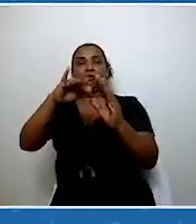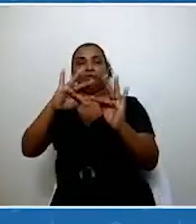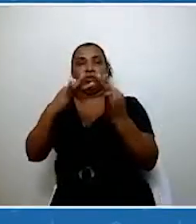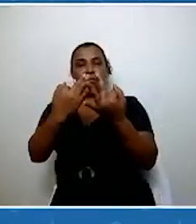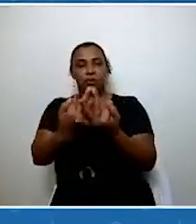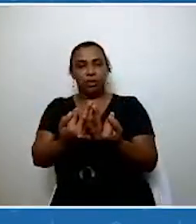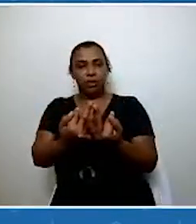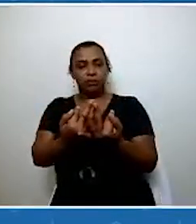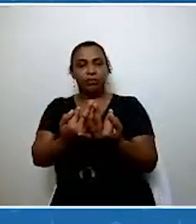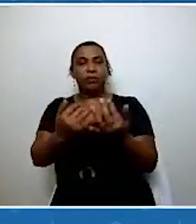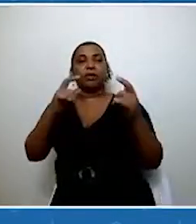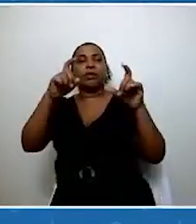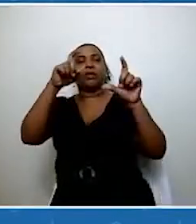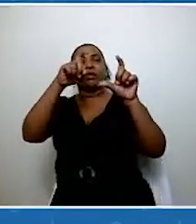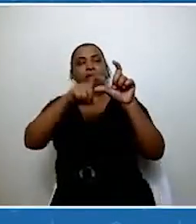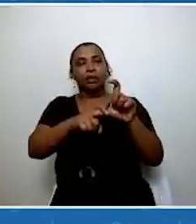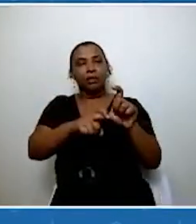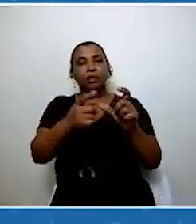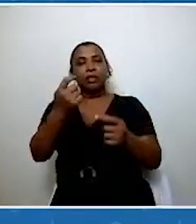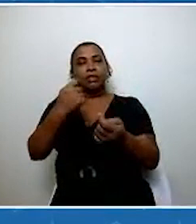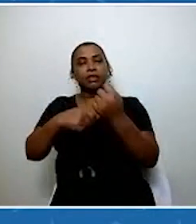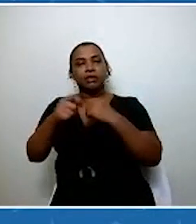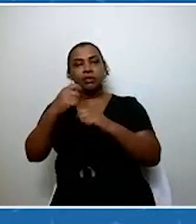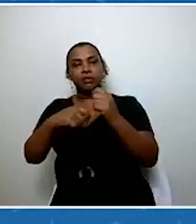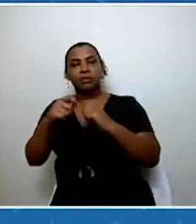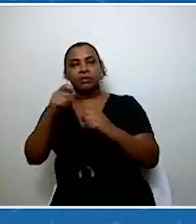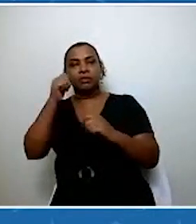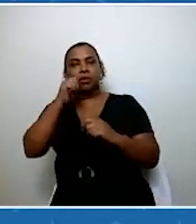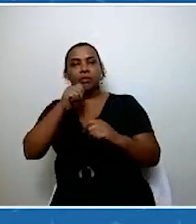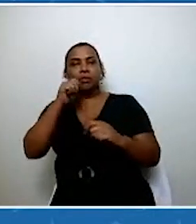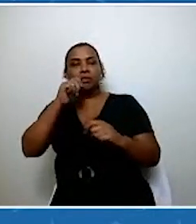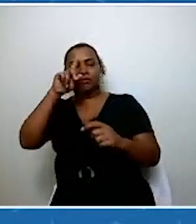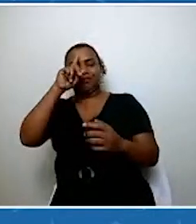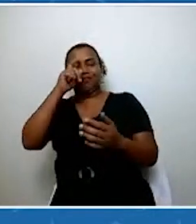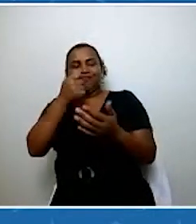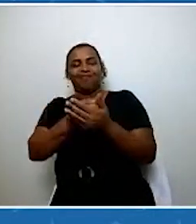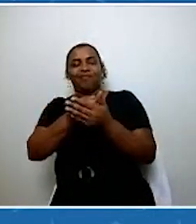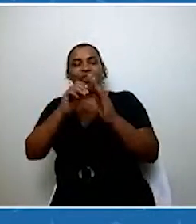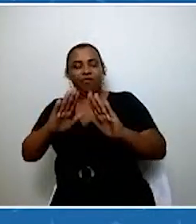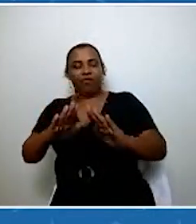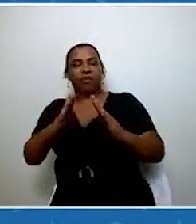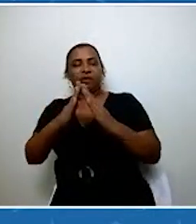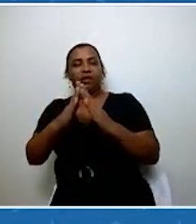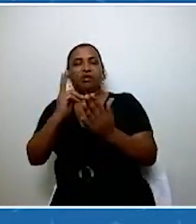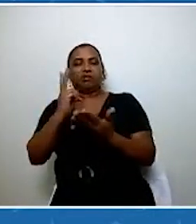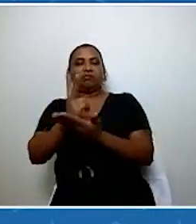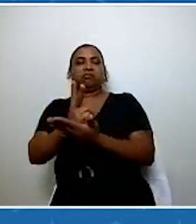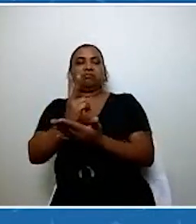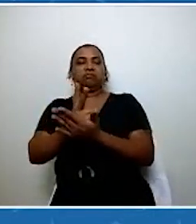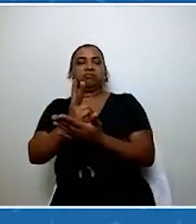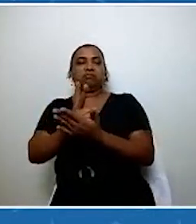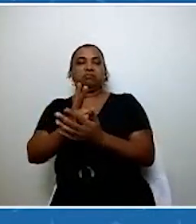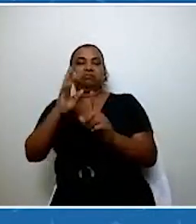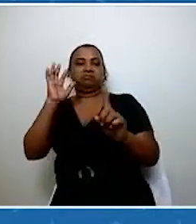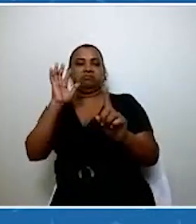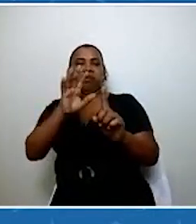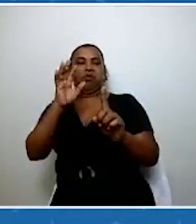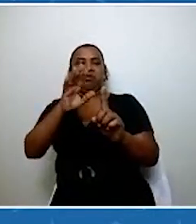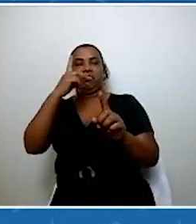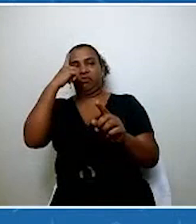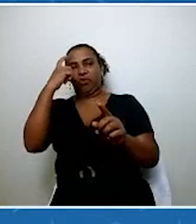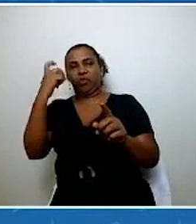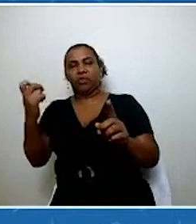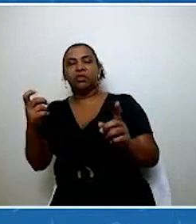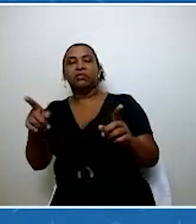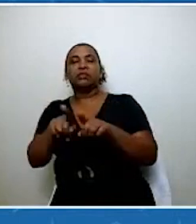parceiro, muitas vezes, faz com que essa mulher decida ficar e continue vulnerável à violência, enfim, às vezes até escalando isso